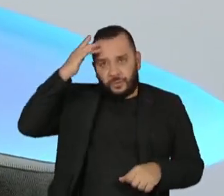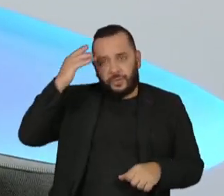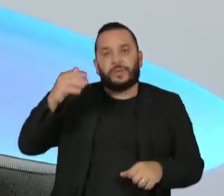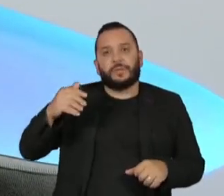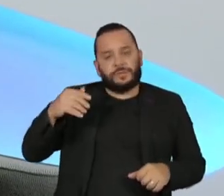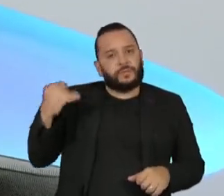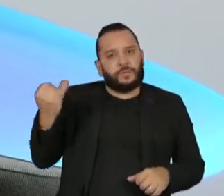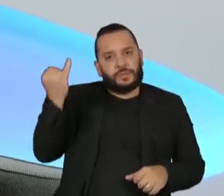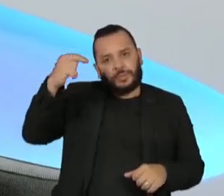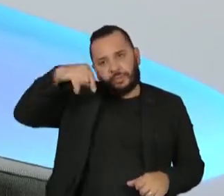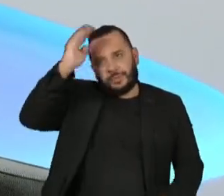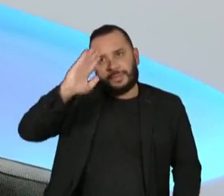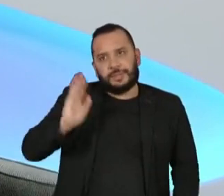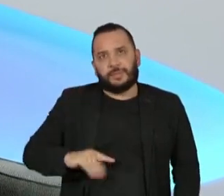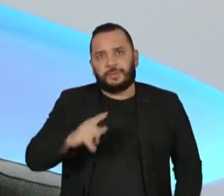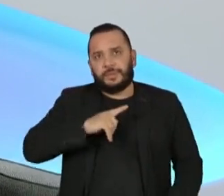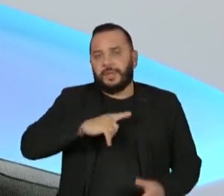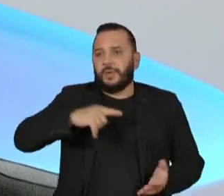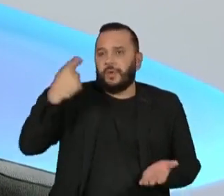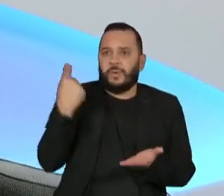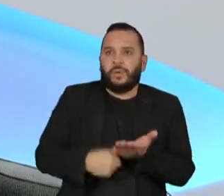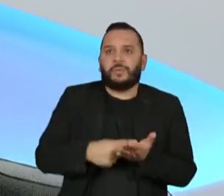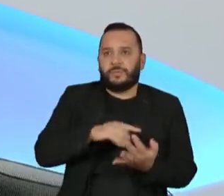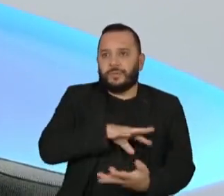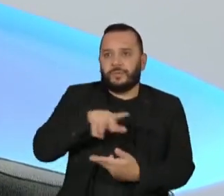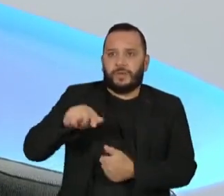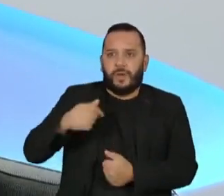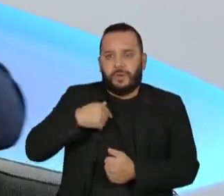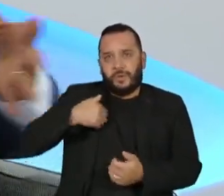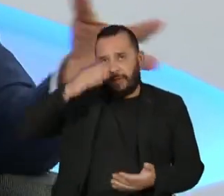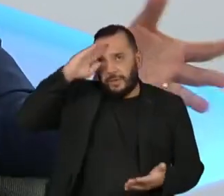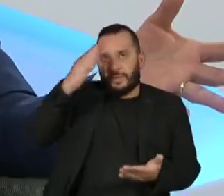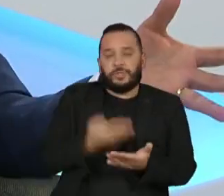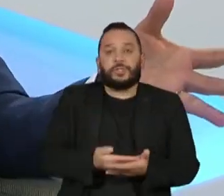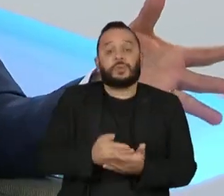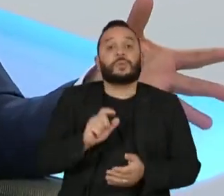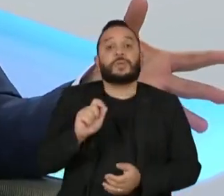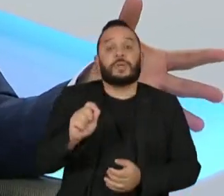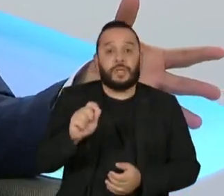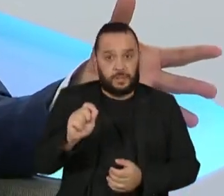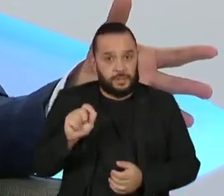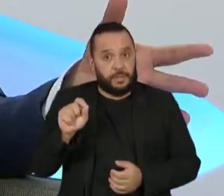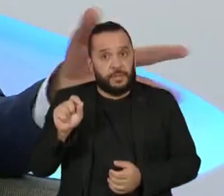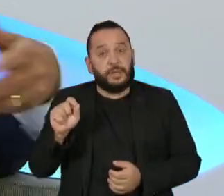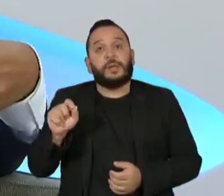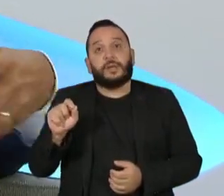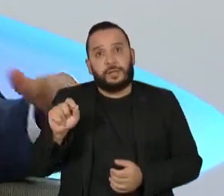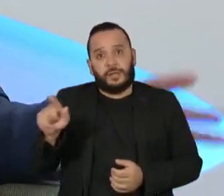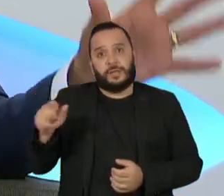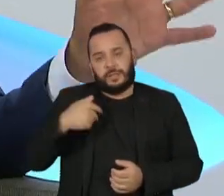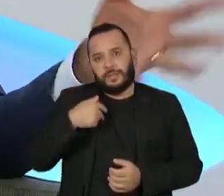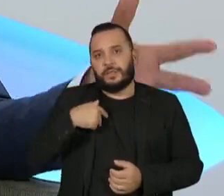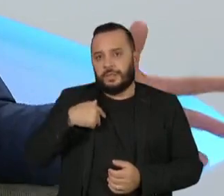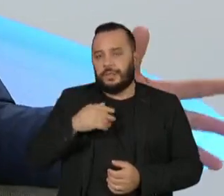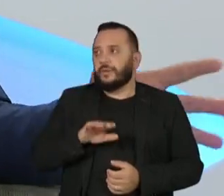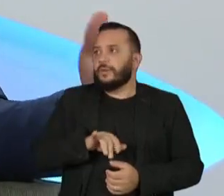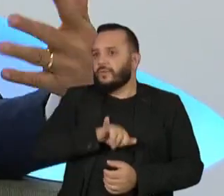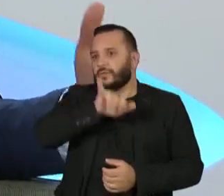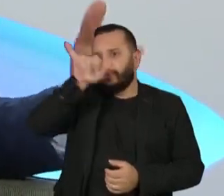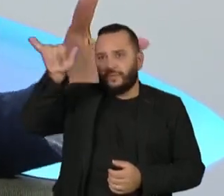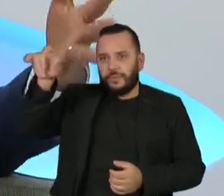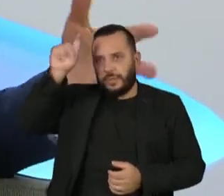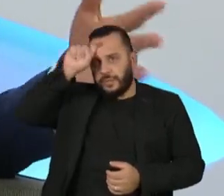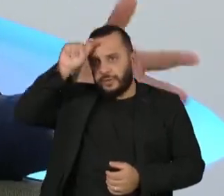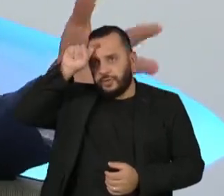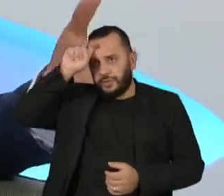faz uma importante agenda internacional. Eu acredito assim, que somente após a volta dele é que a gente vai ter, sei que tem toda